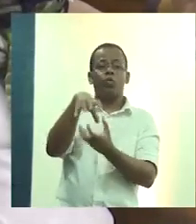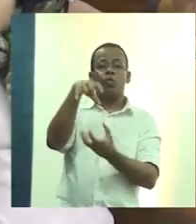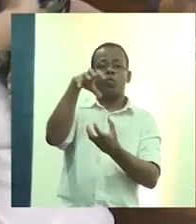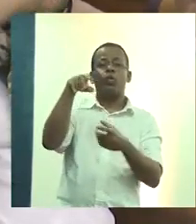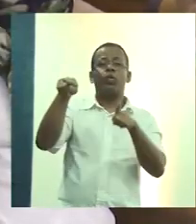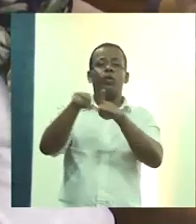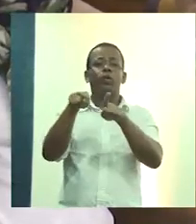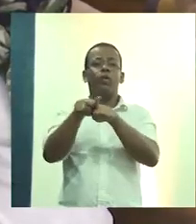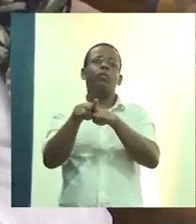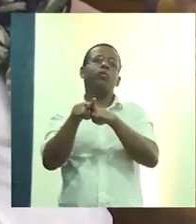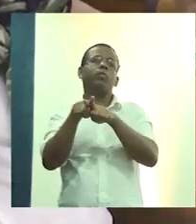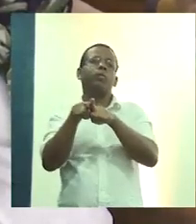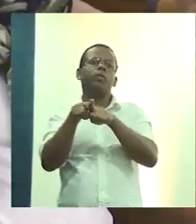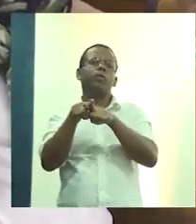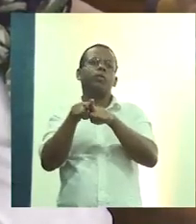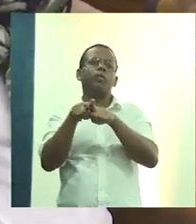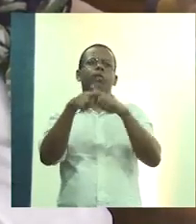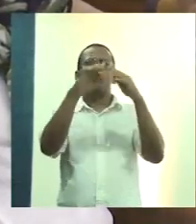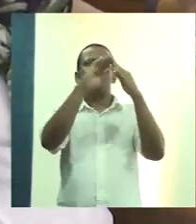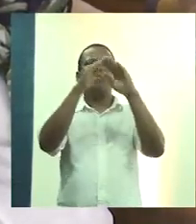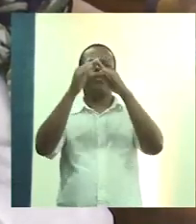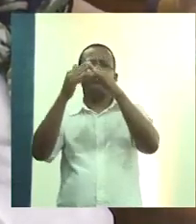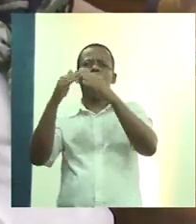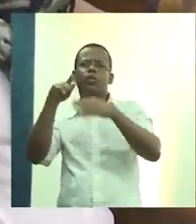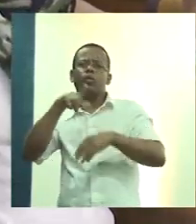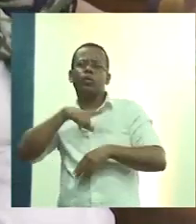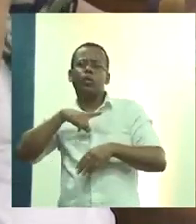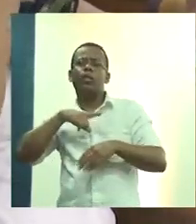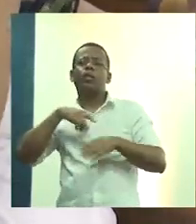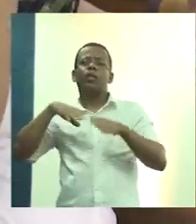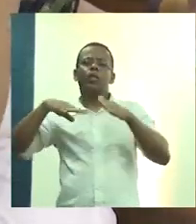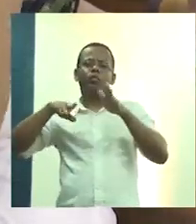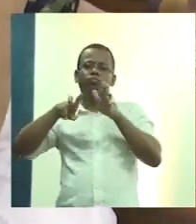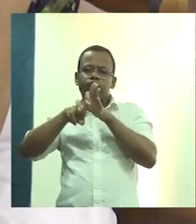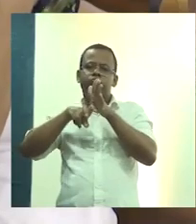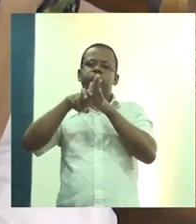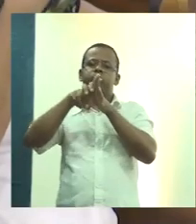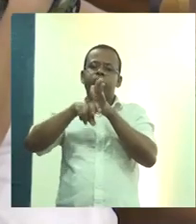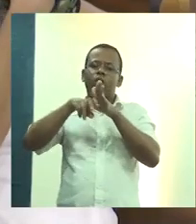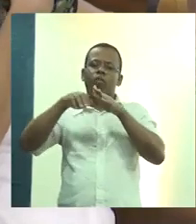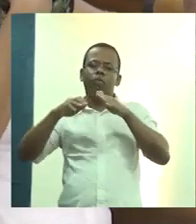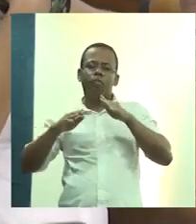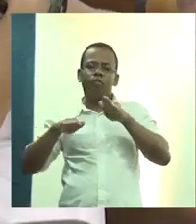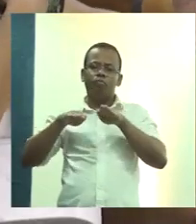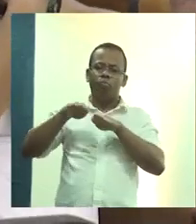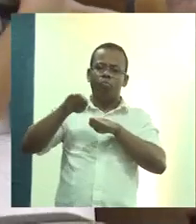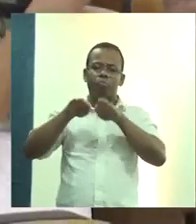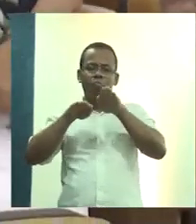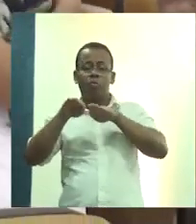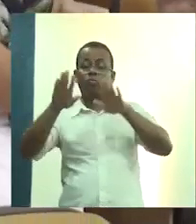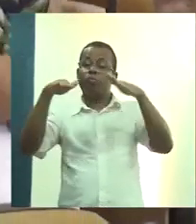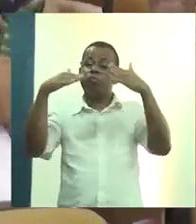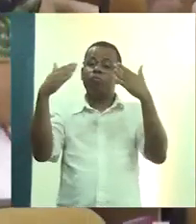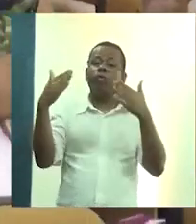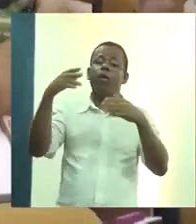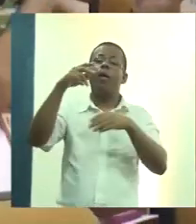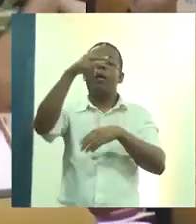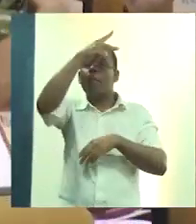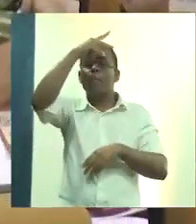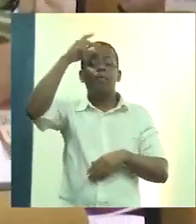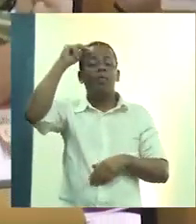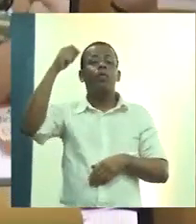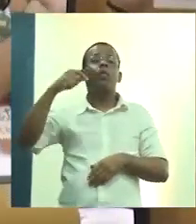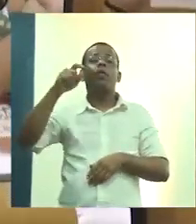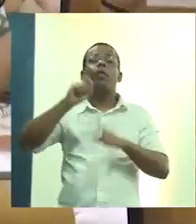com dificuldade de locomoção. Então, aqui, a prefeitura, a ideia sempre é de que